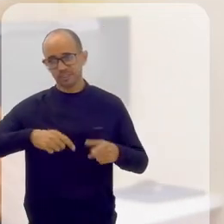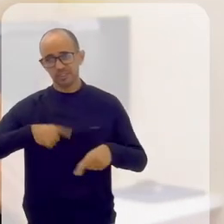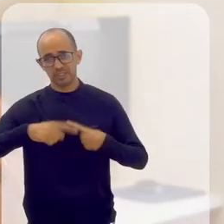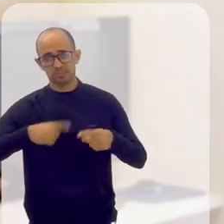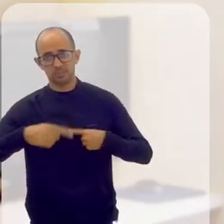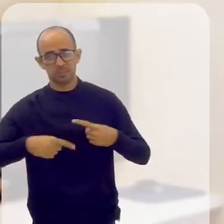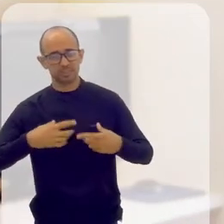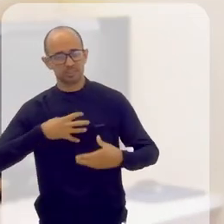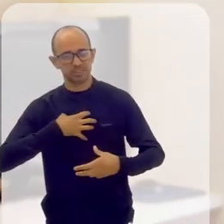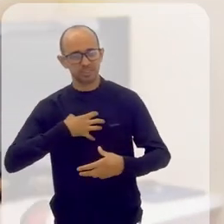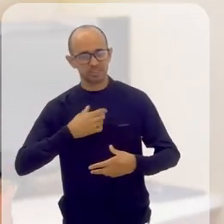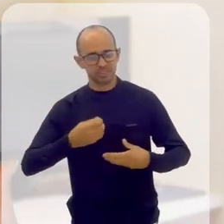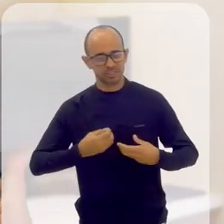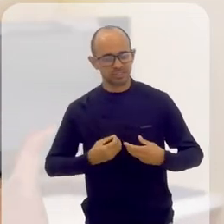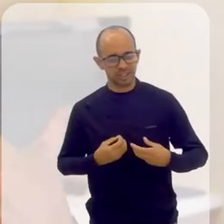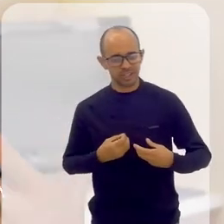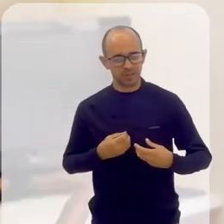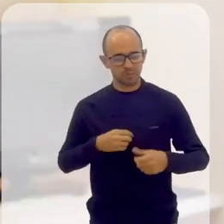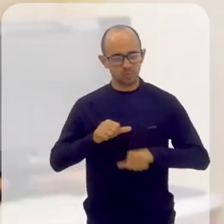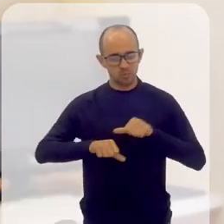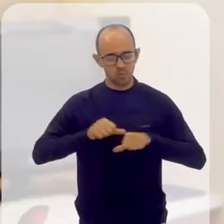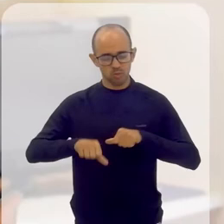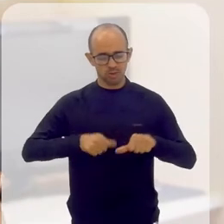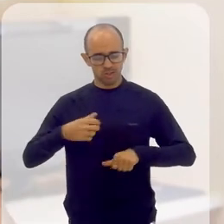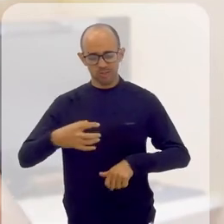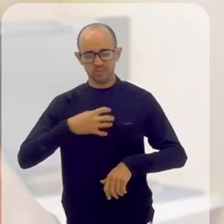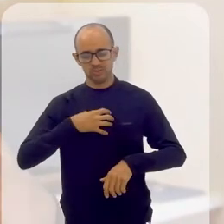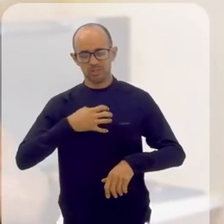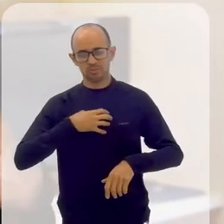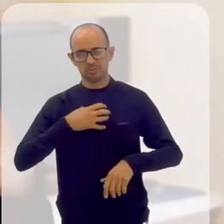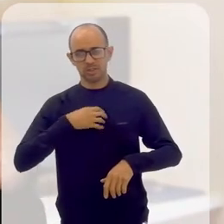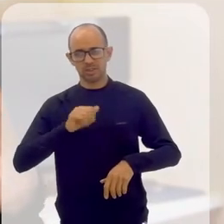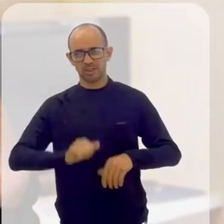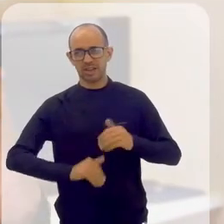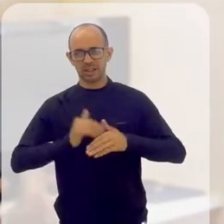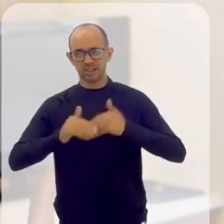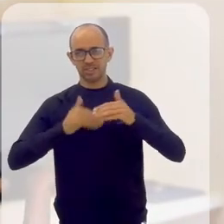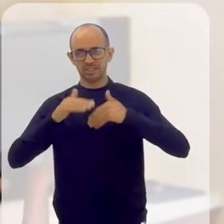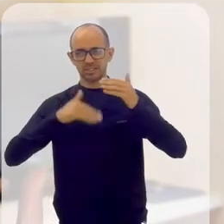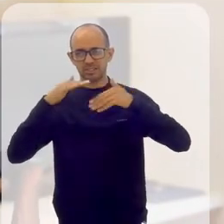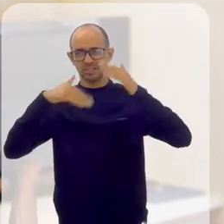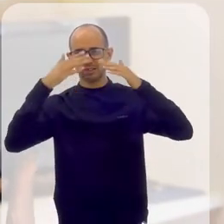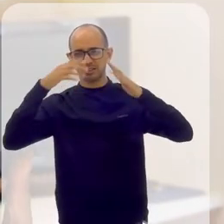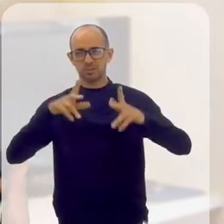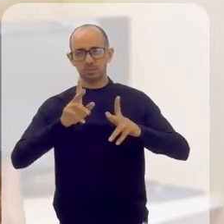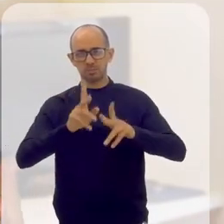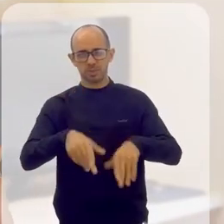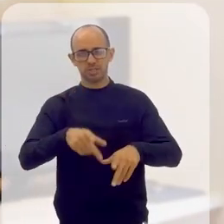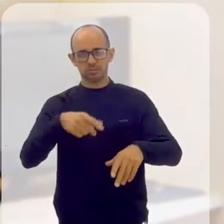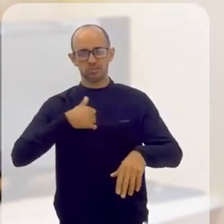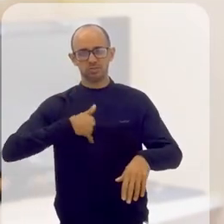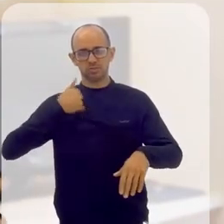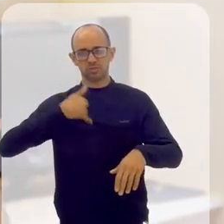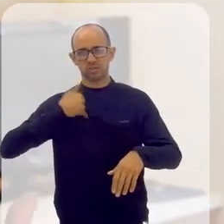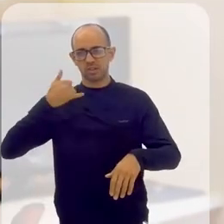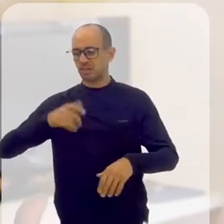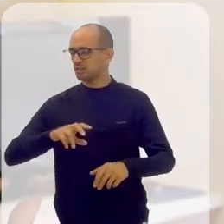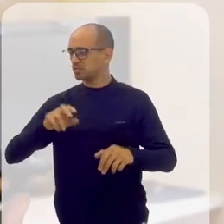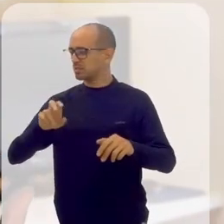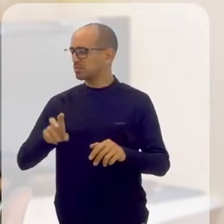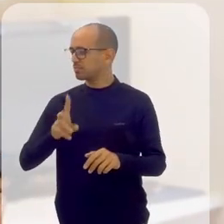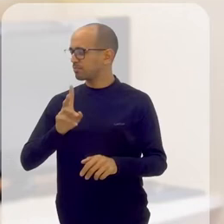vazão aos sentimentos, está crescendo mesmo com a